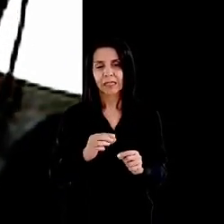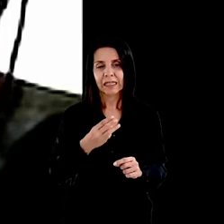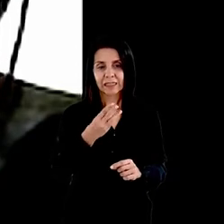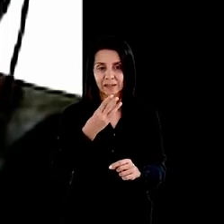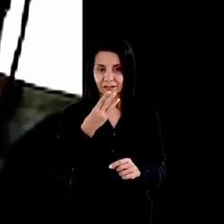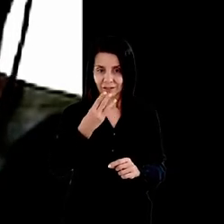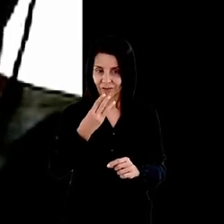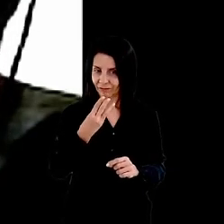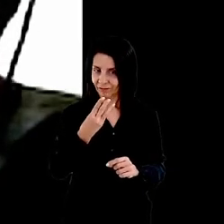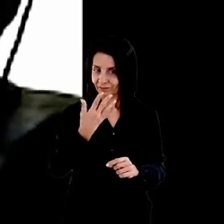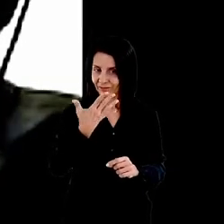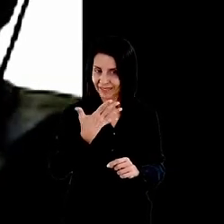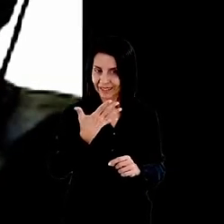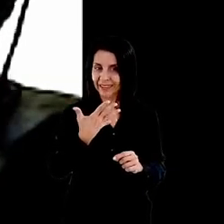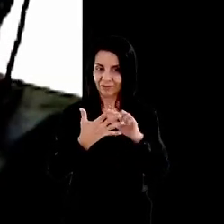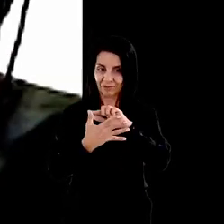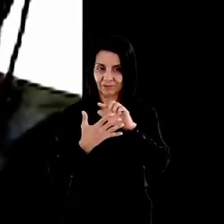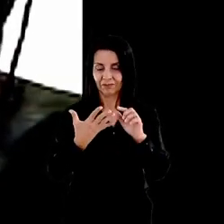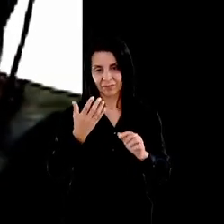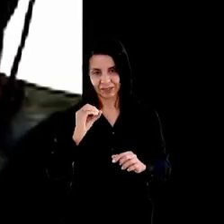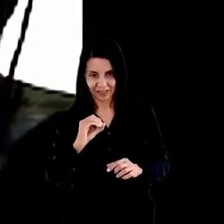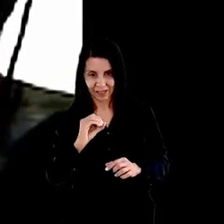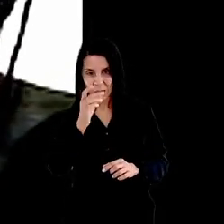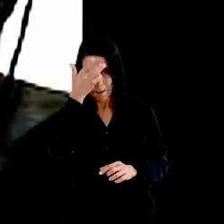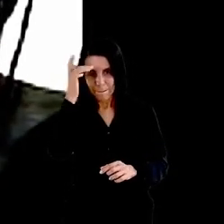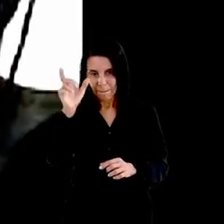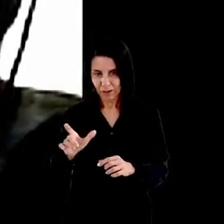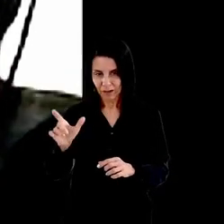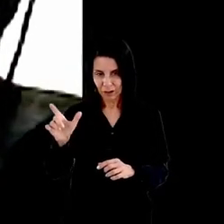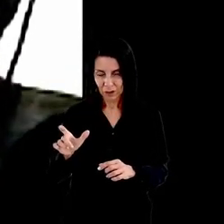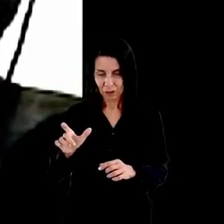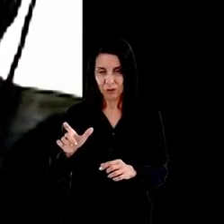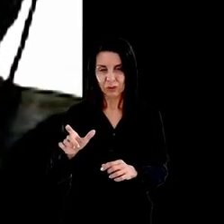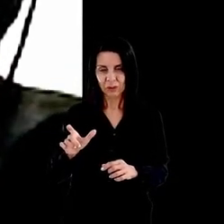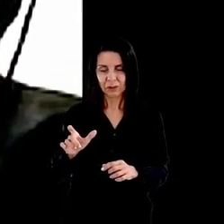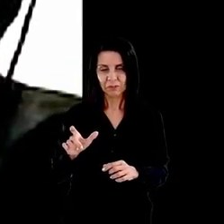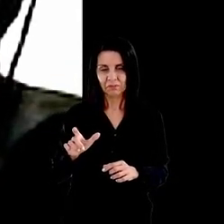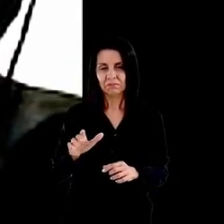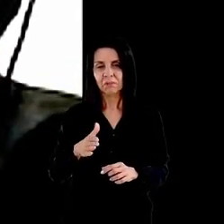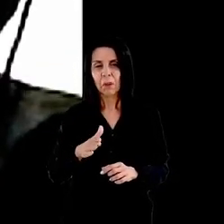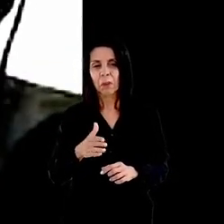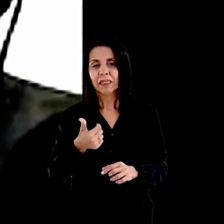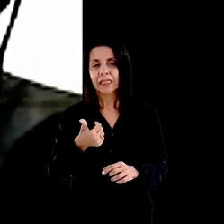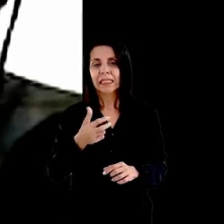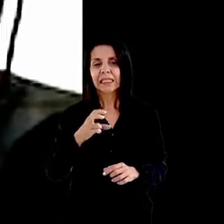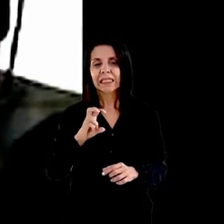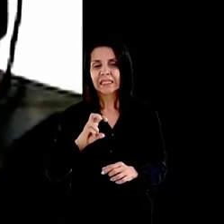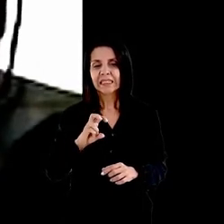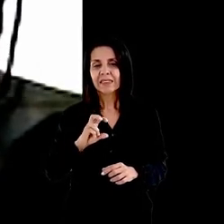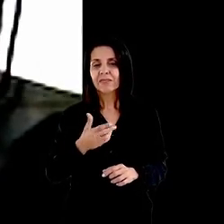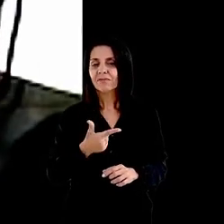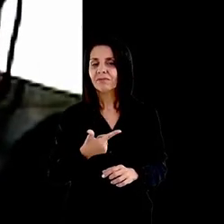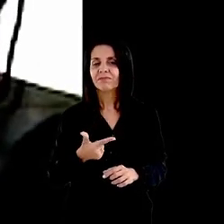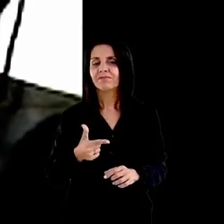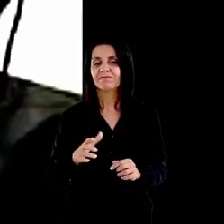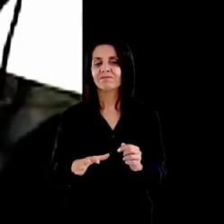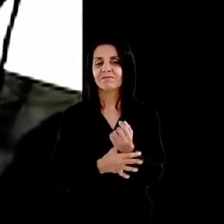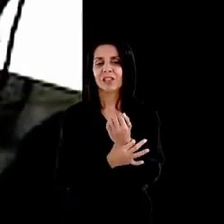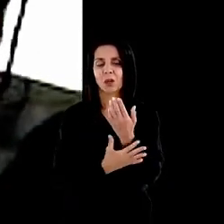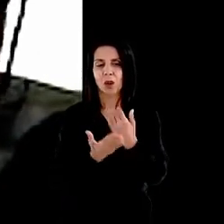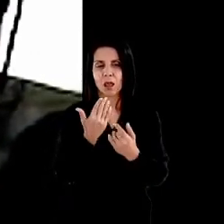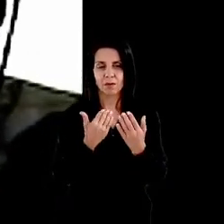habitantes e desse total 15.4 milhões enfrentaram uma insegurança alimentar grave